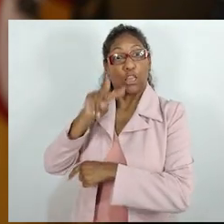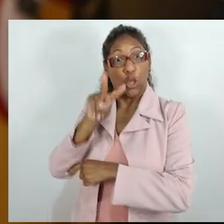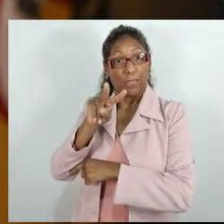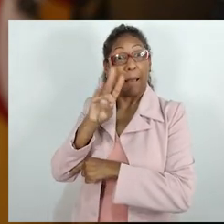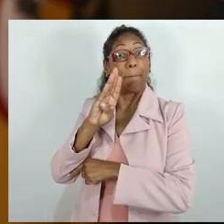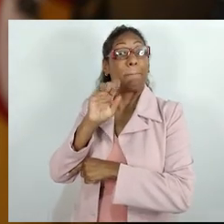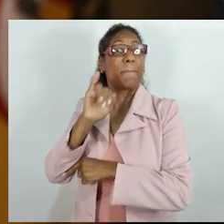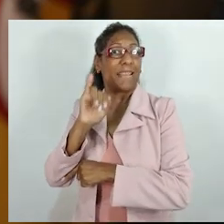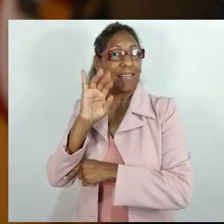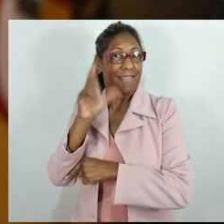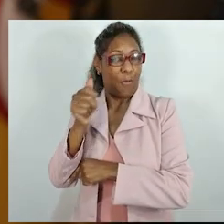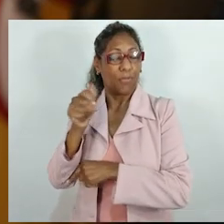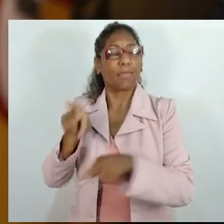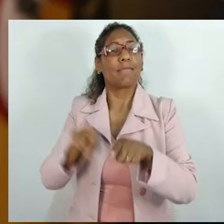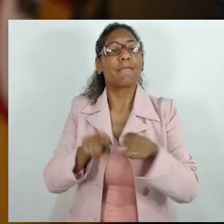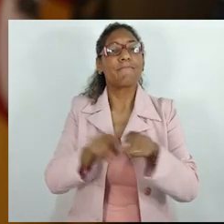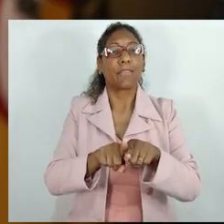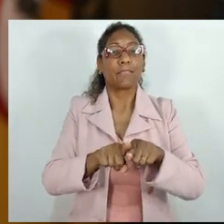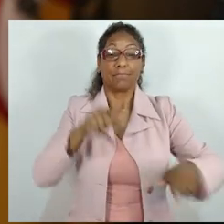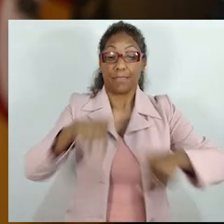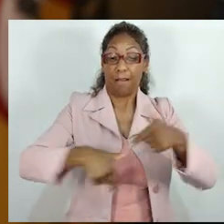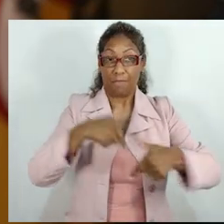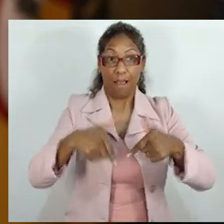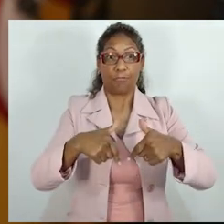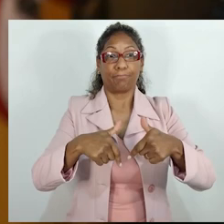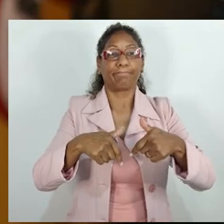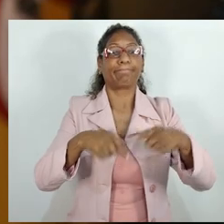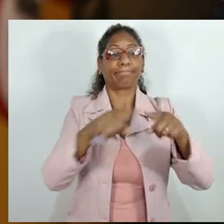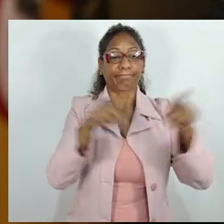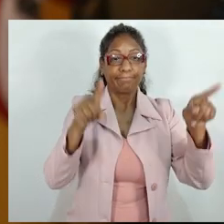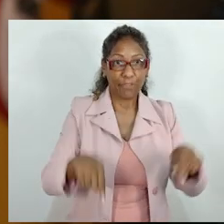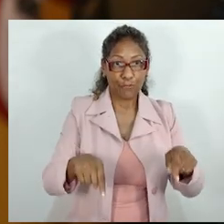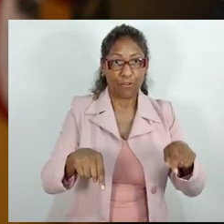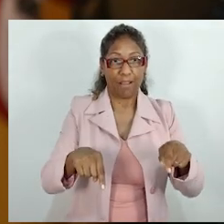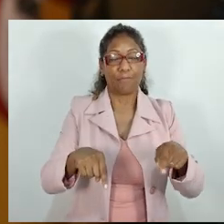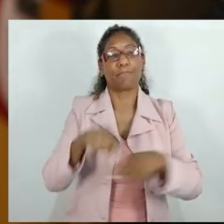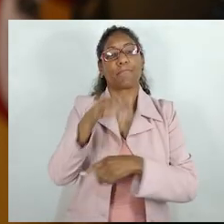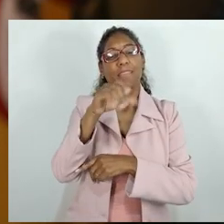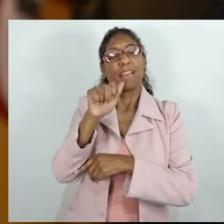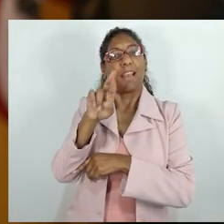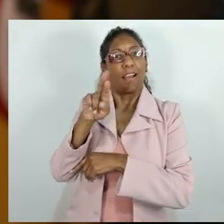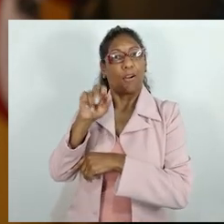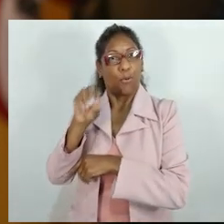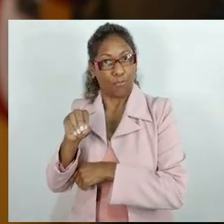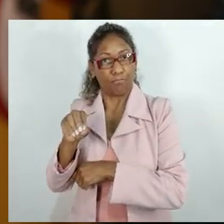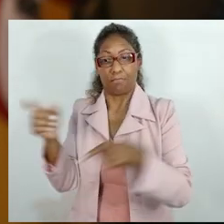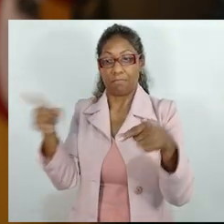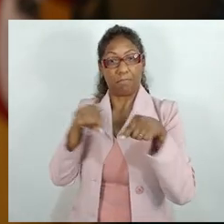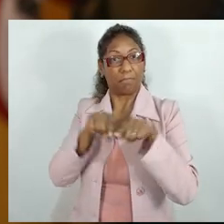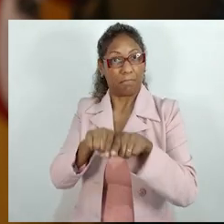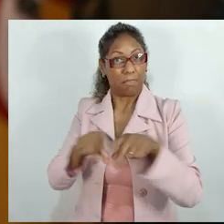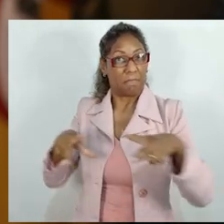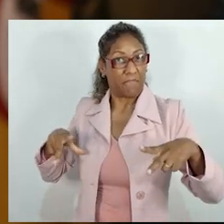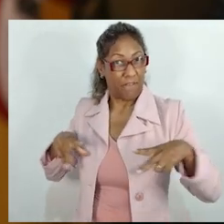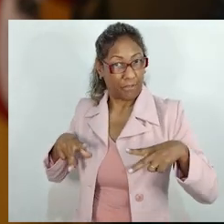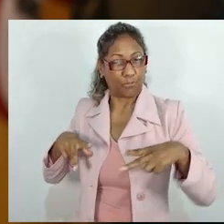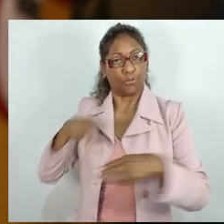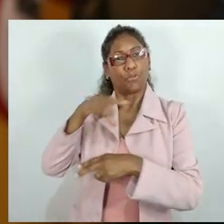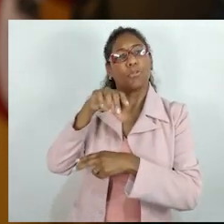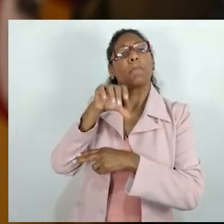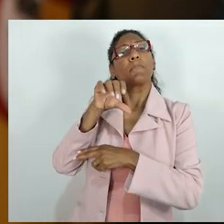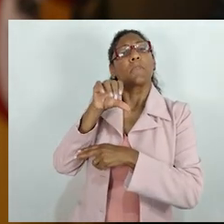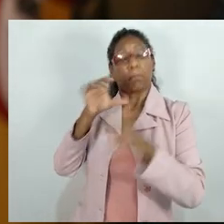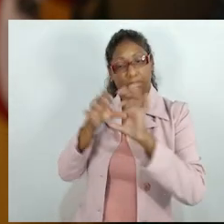aprovar reformas nas carreiras dos servidores, avançar em privatizações, concessões, parcerias com o setor